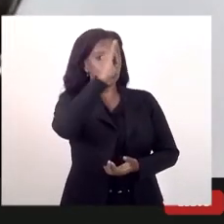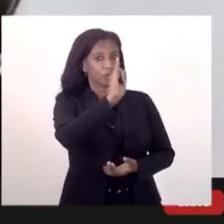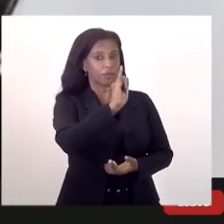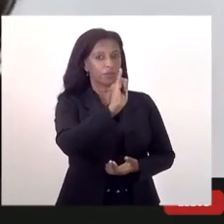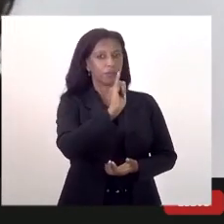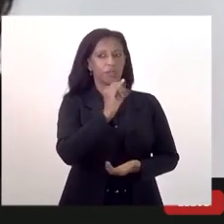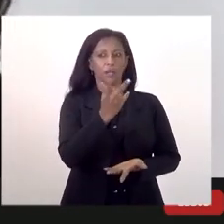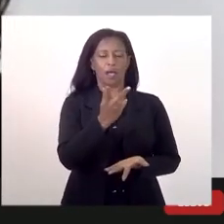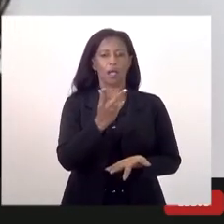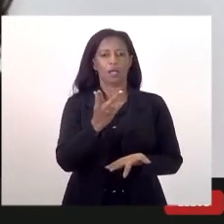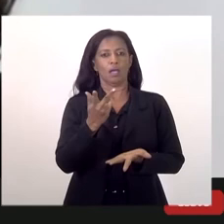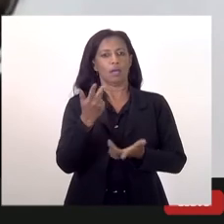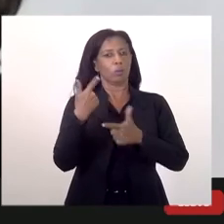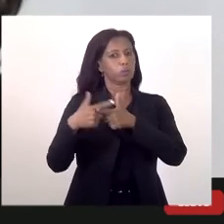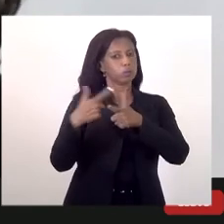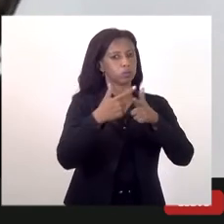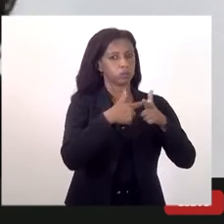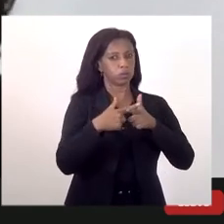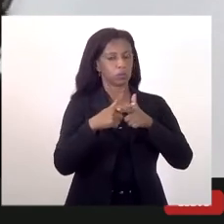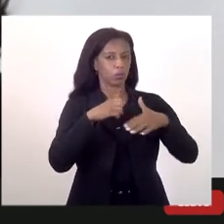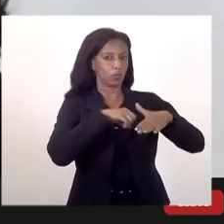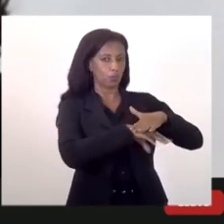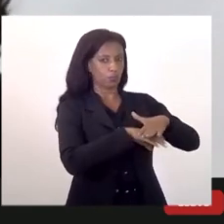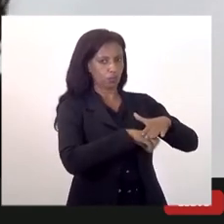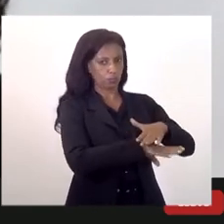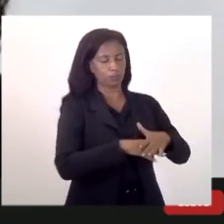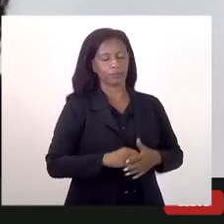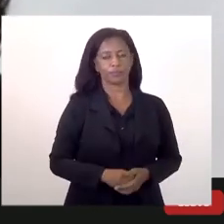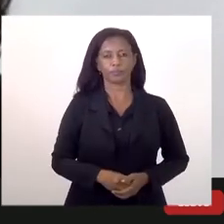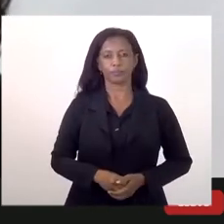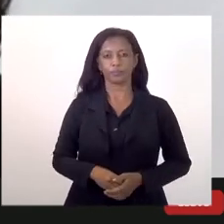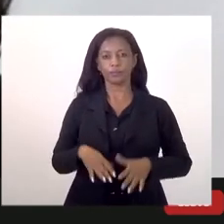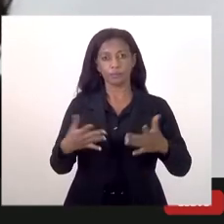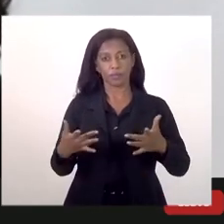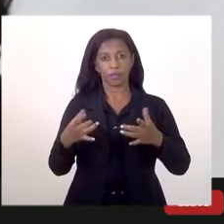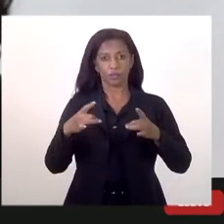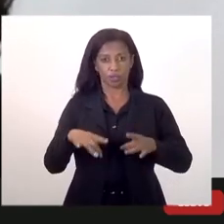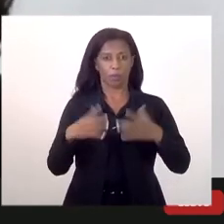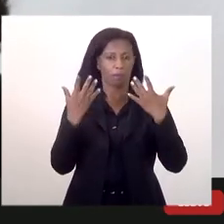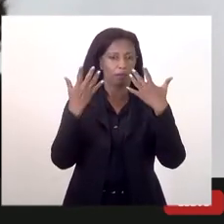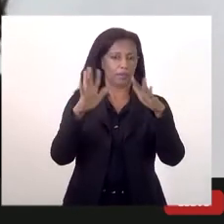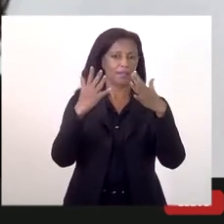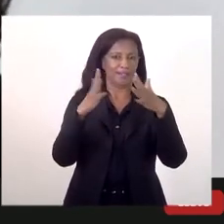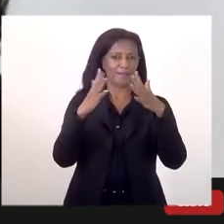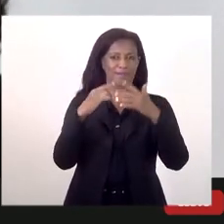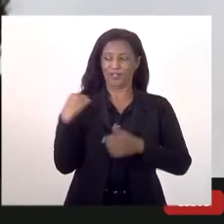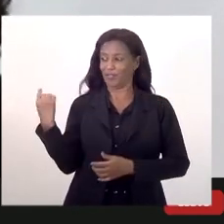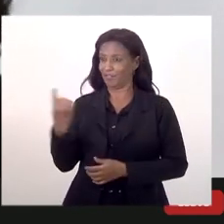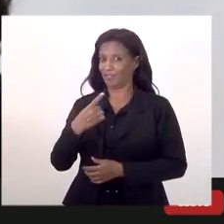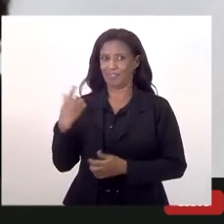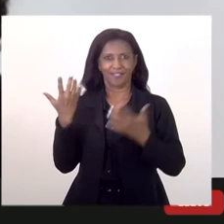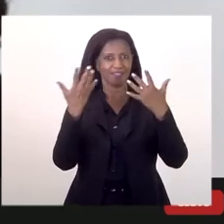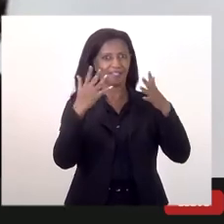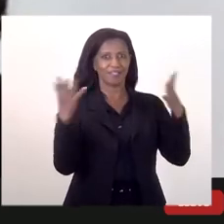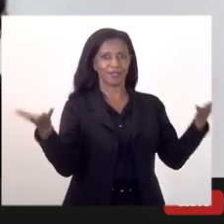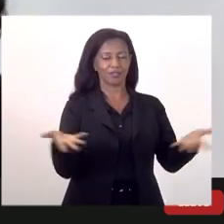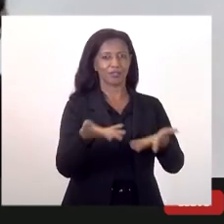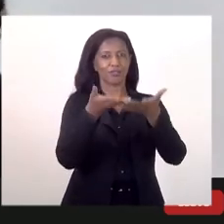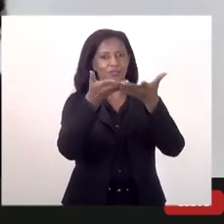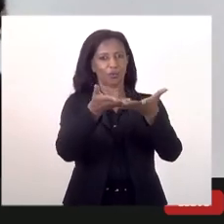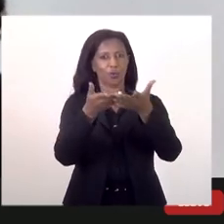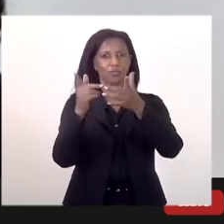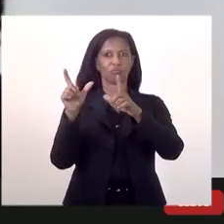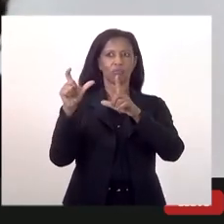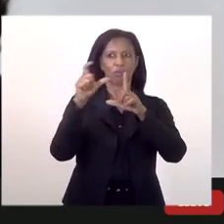de contingencionamento do fundo então eu deixo aqui o meu parabéns nosso parabéns a todos aqui que estão